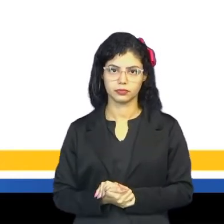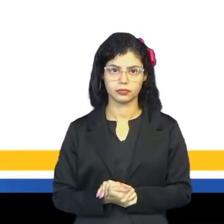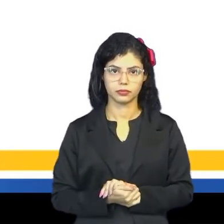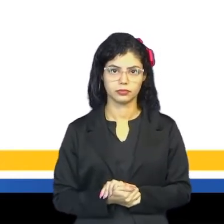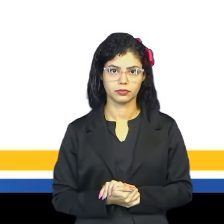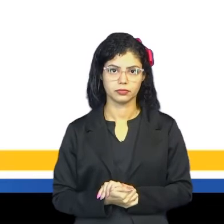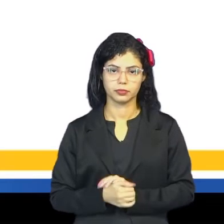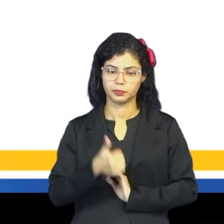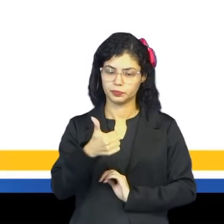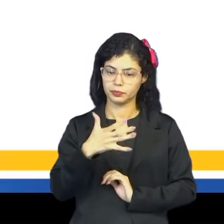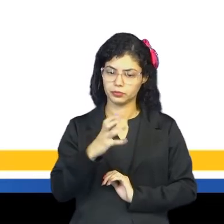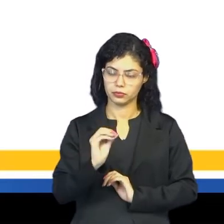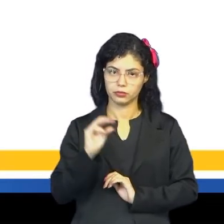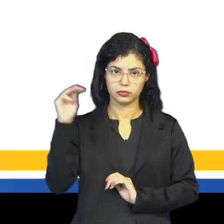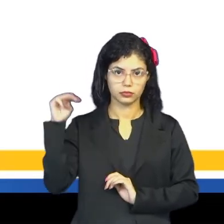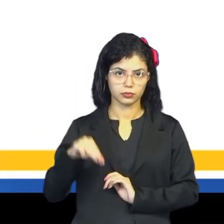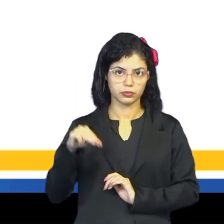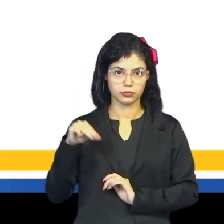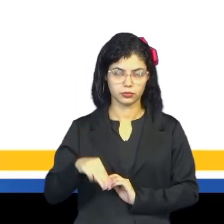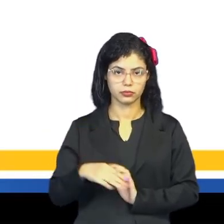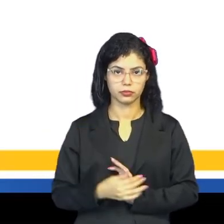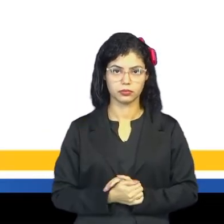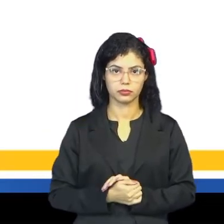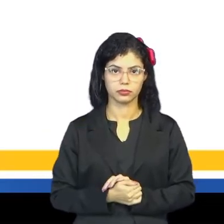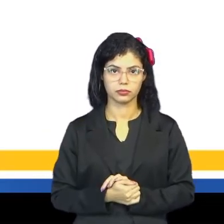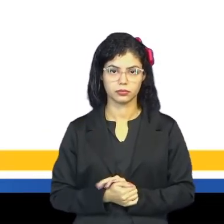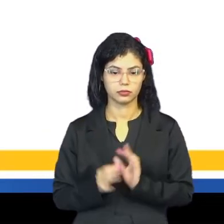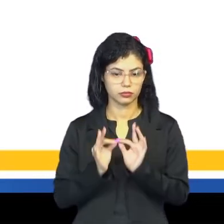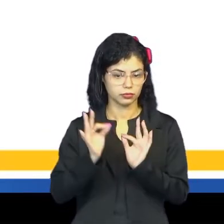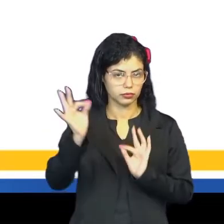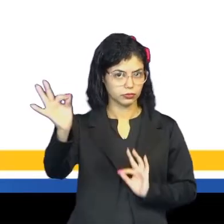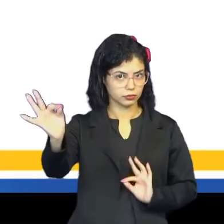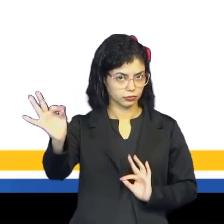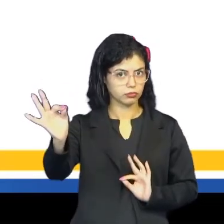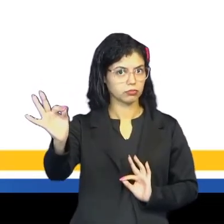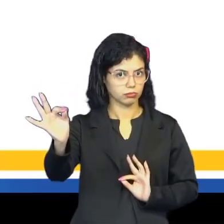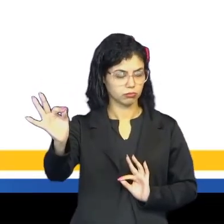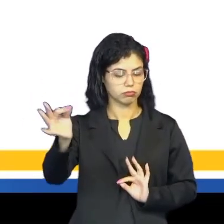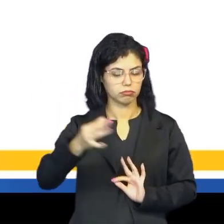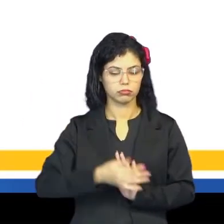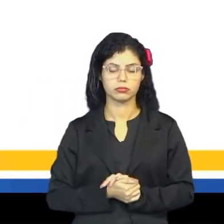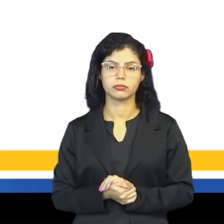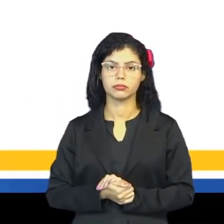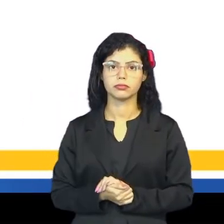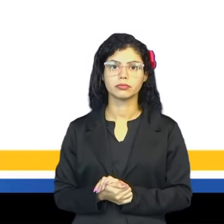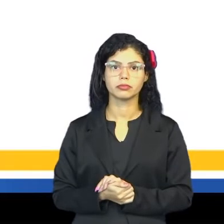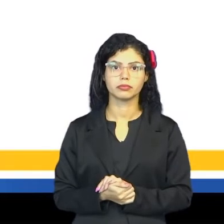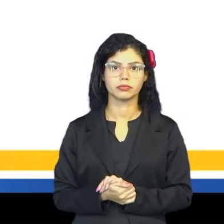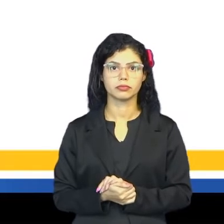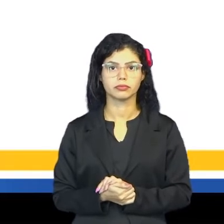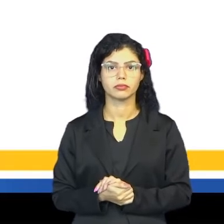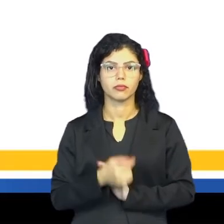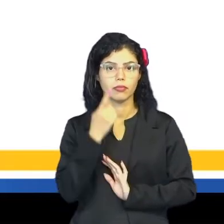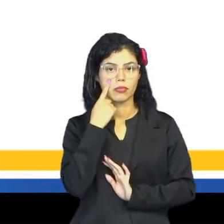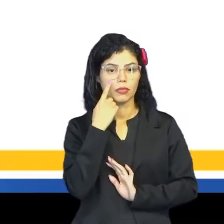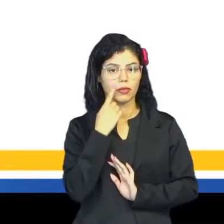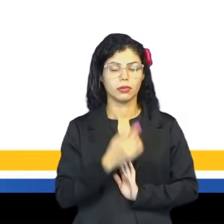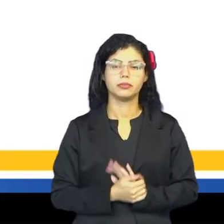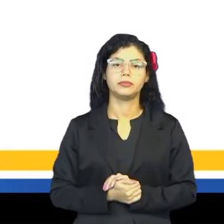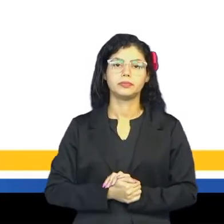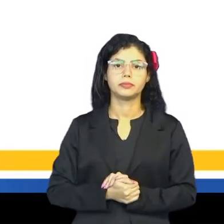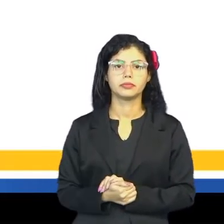Seria 10 metros. Nós estamos falando de comprimento, pessoal. Tá? Então, olha bem.